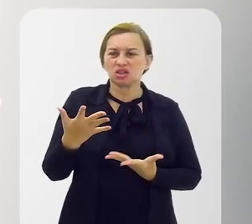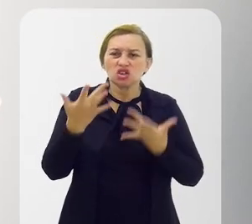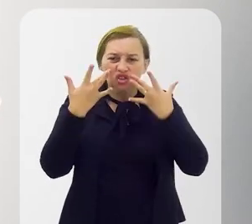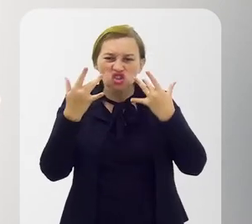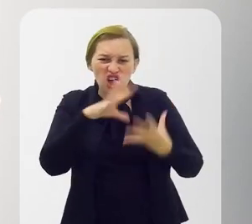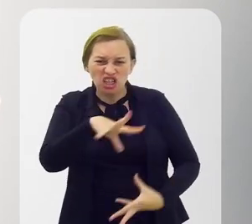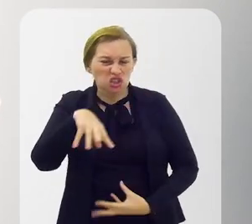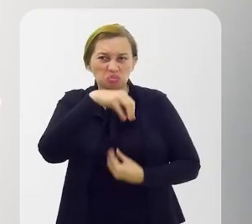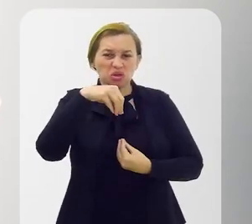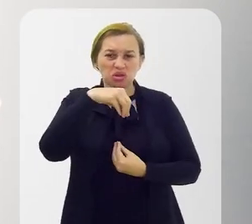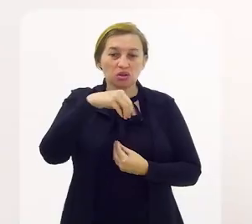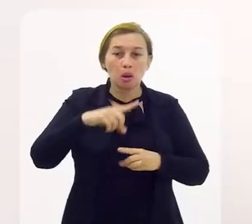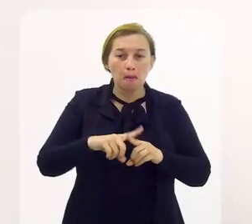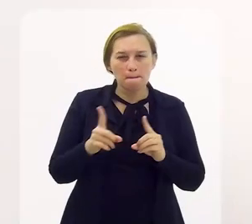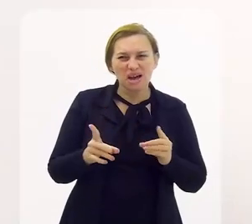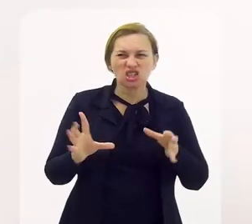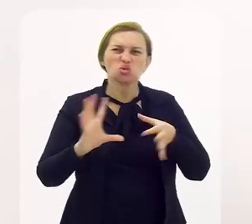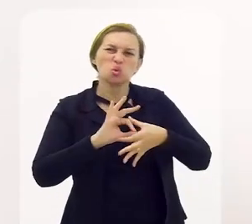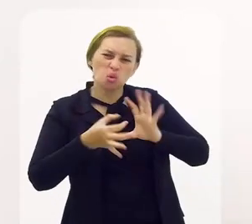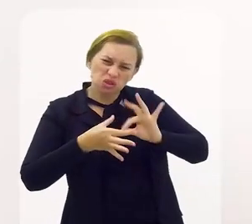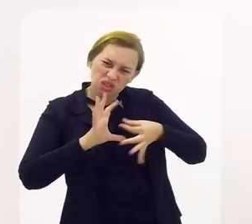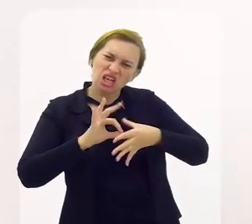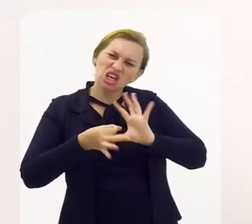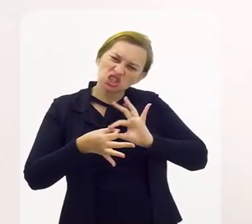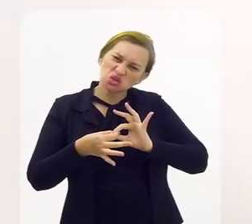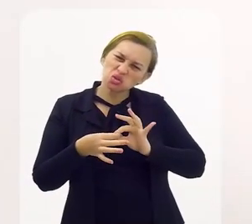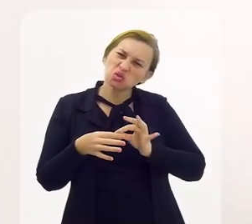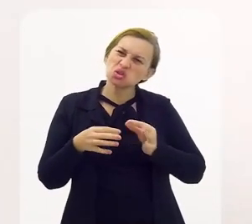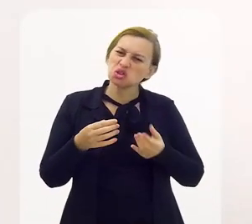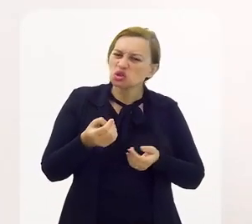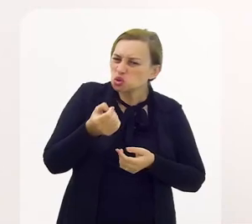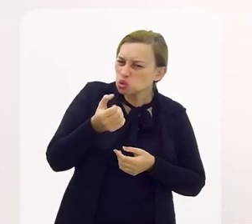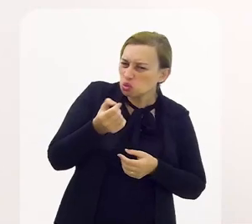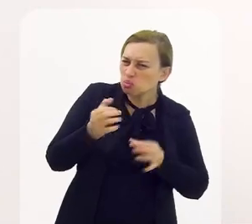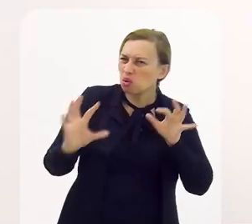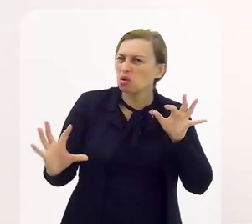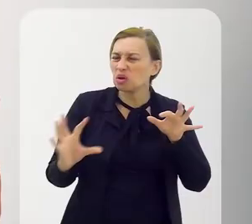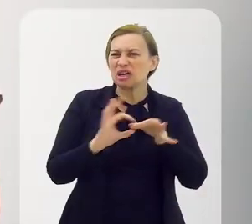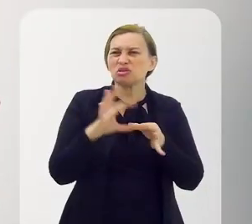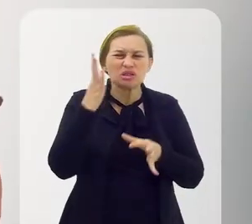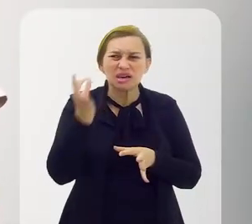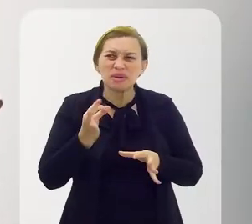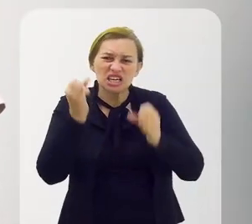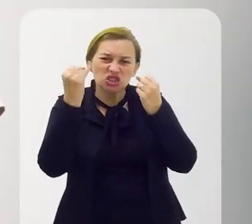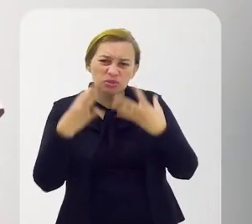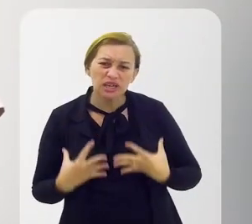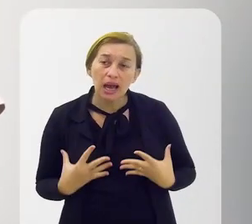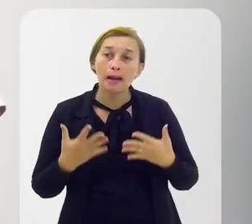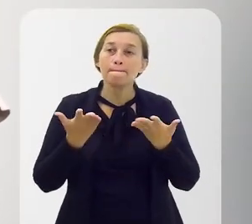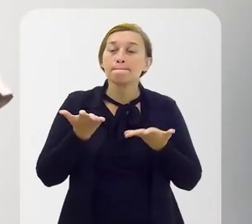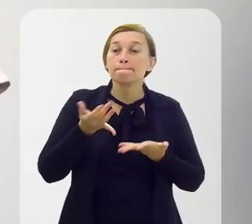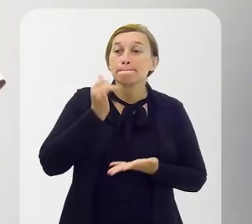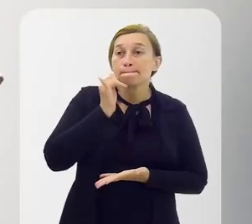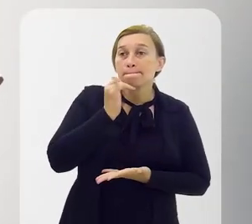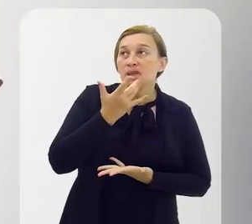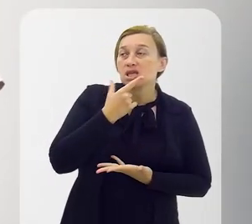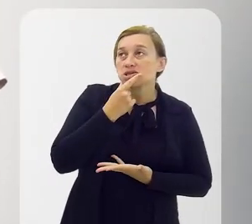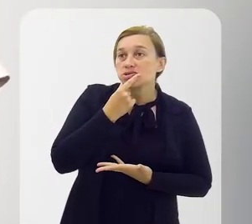um teatro espírita Mas, no contexto, teria alguma coisa a ver? outra coisa Mas, eu nem saberia te dizer Não